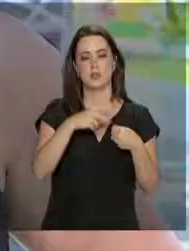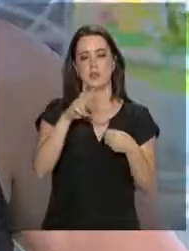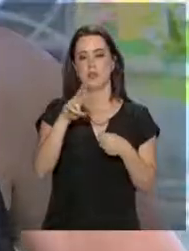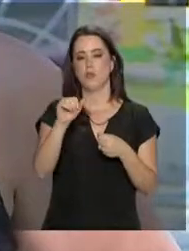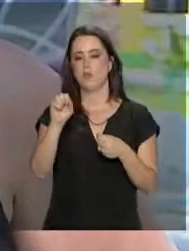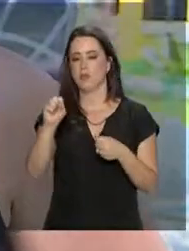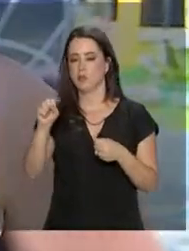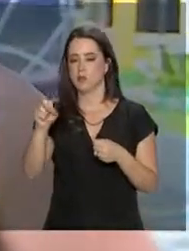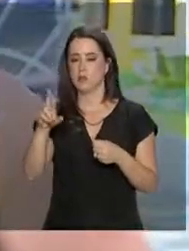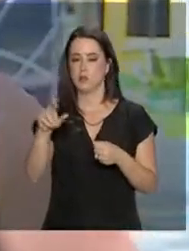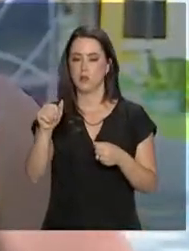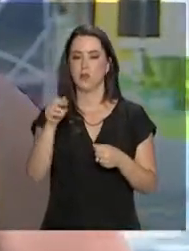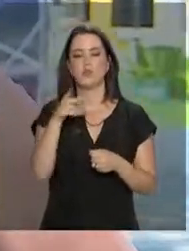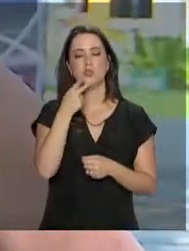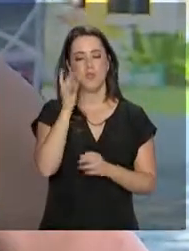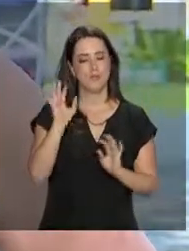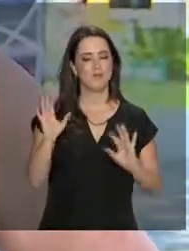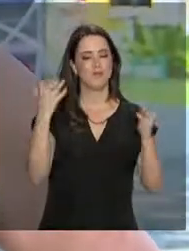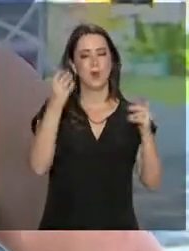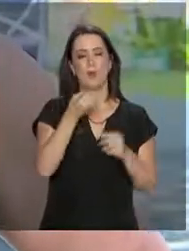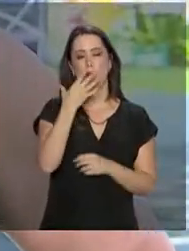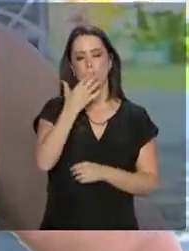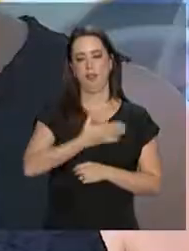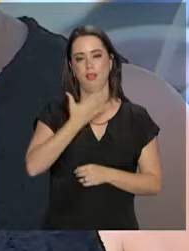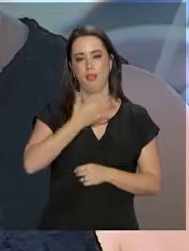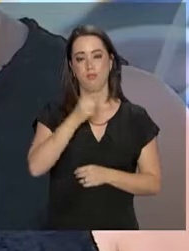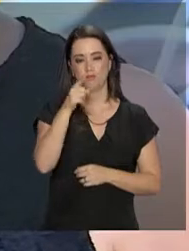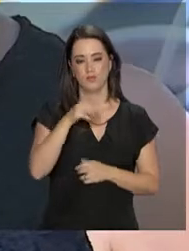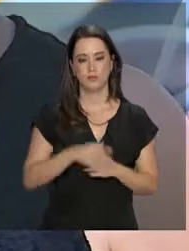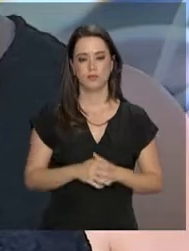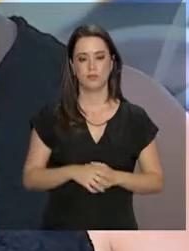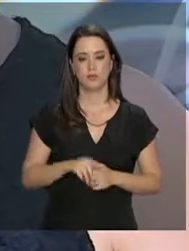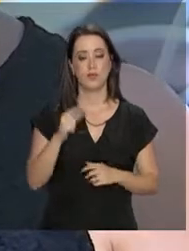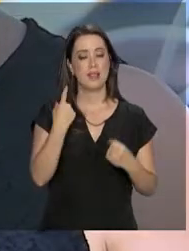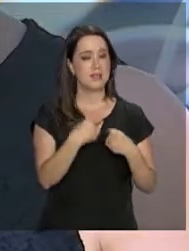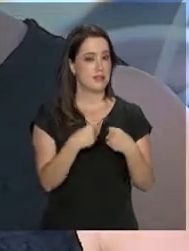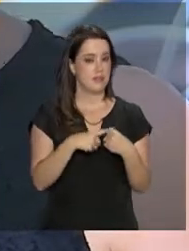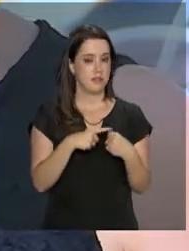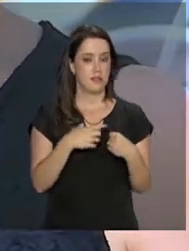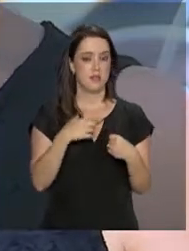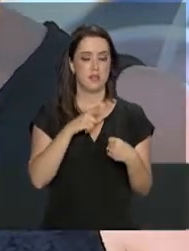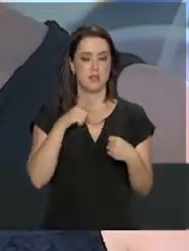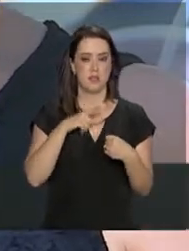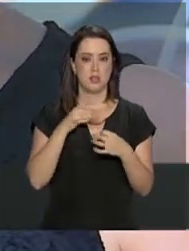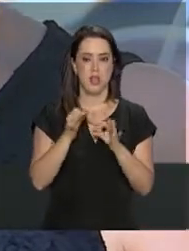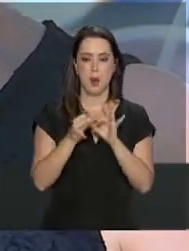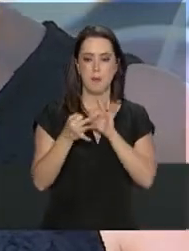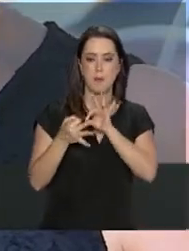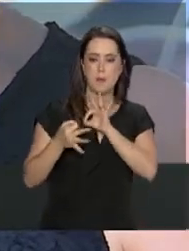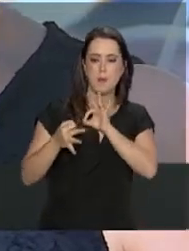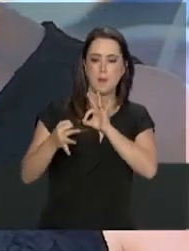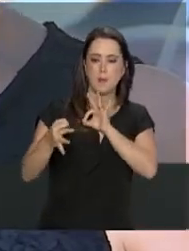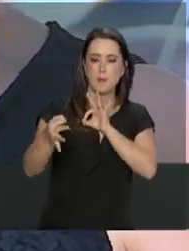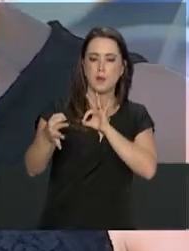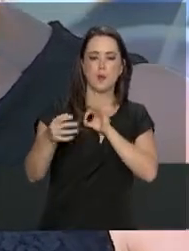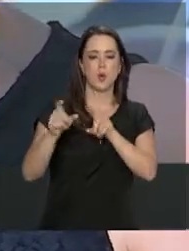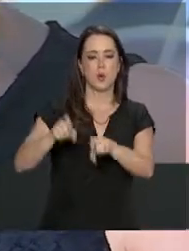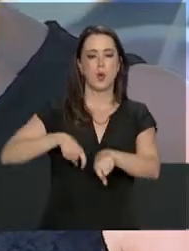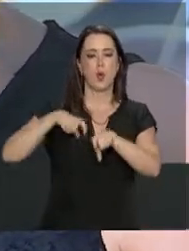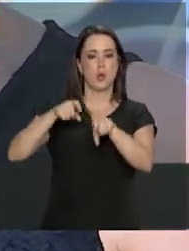e já comemora o presente de Natal antecipado. Vassouras tem uma extensão territorial rural